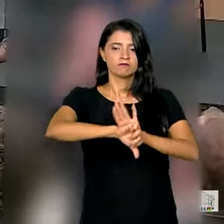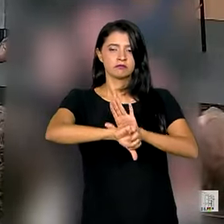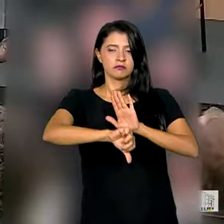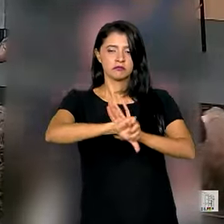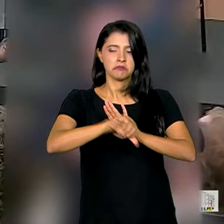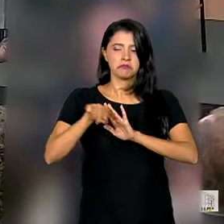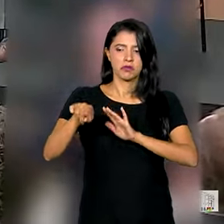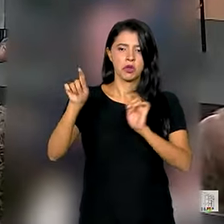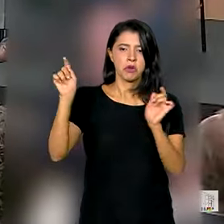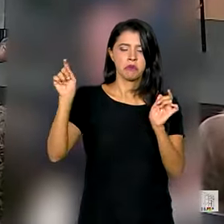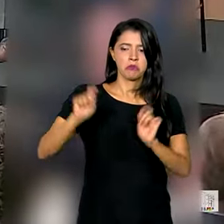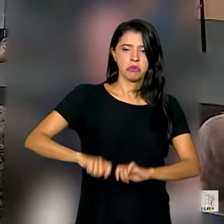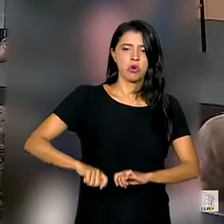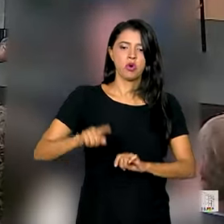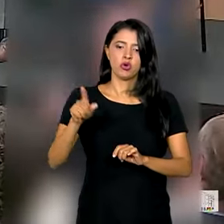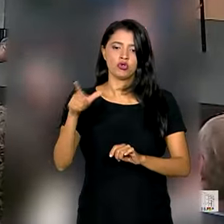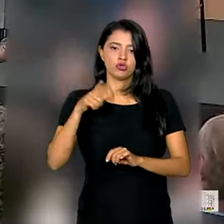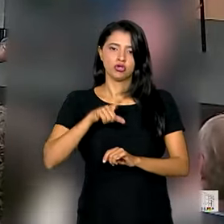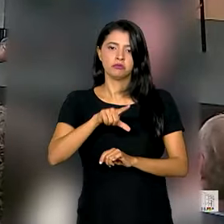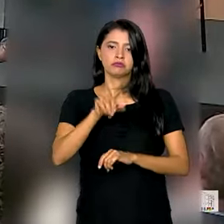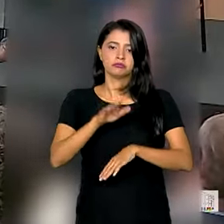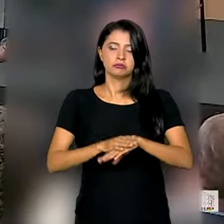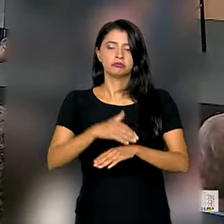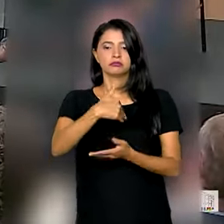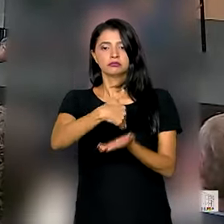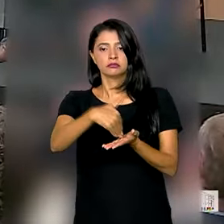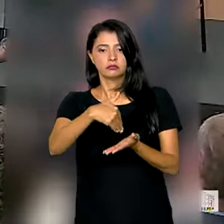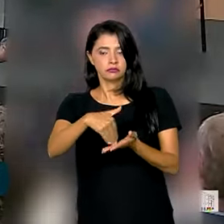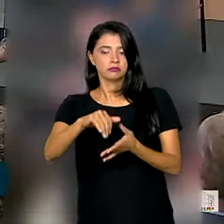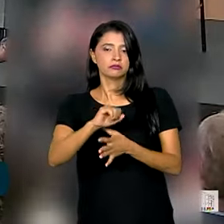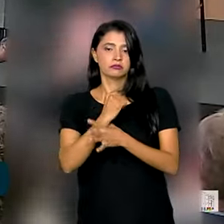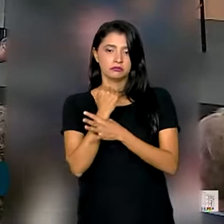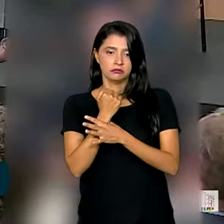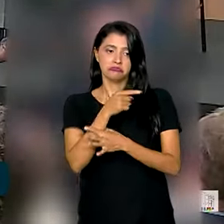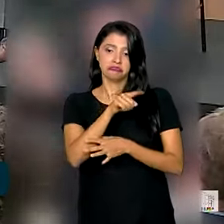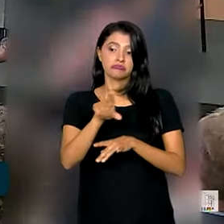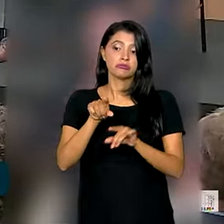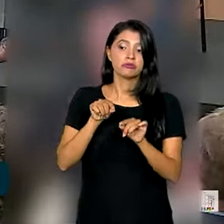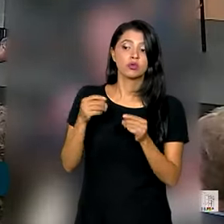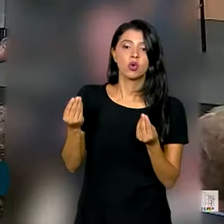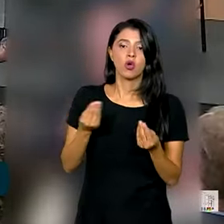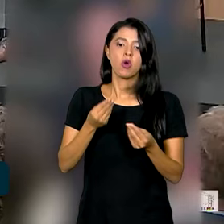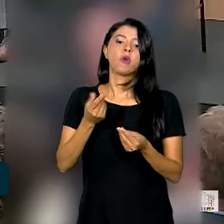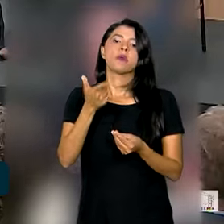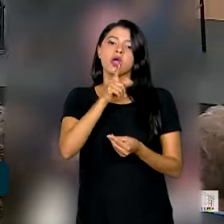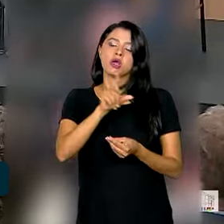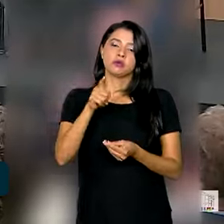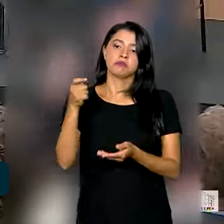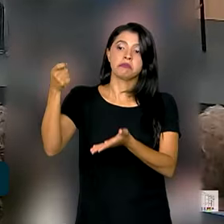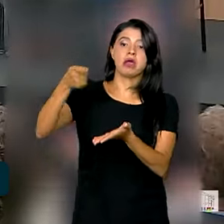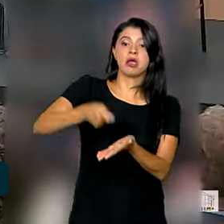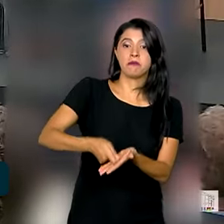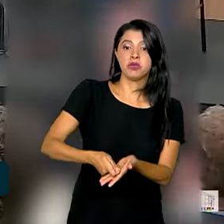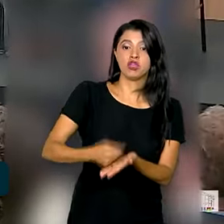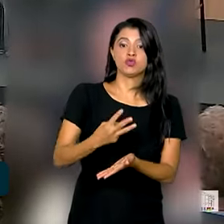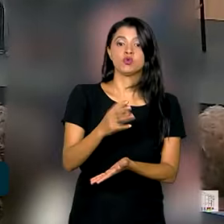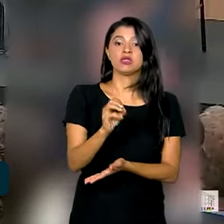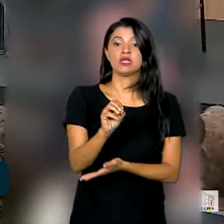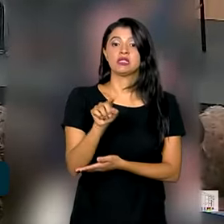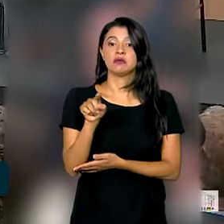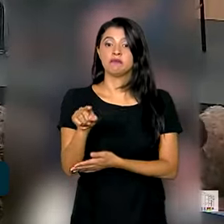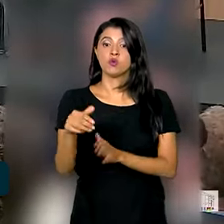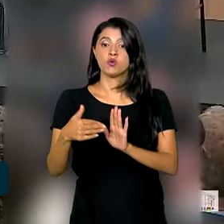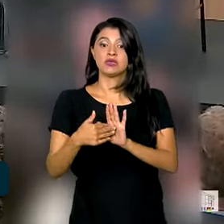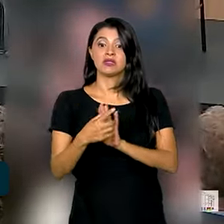levar ao arbitramento pelo secretário nacional de Segurança Pública de uma recompensa variável entre 30 mil e 100 mil